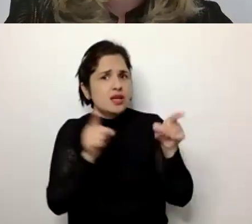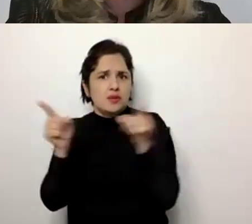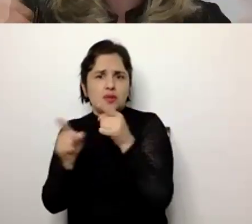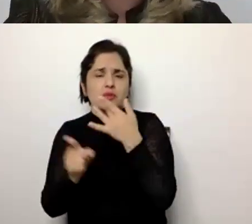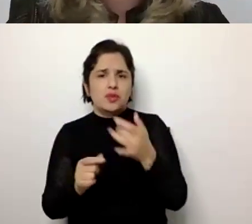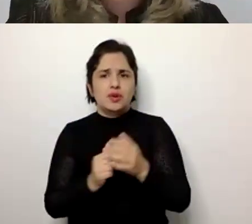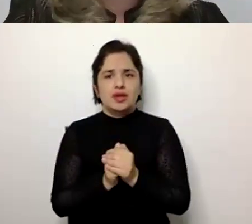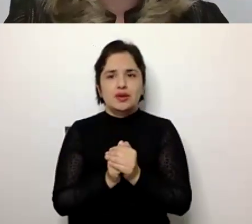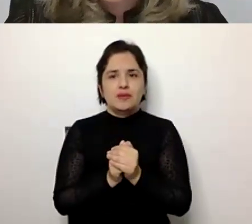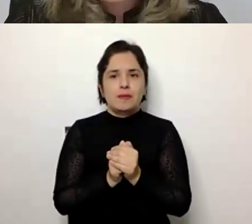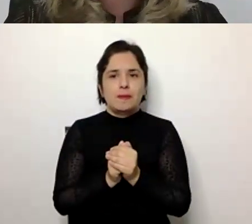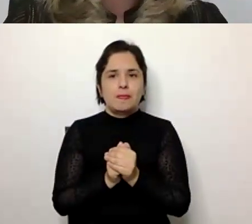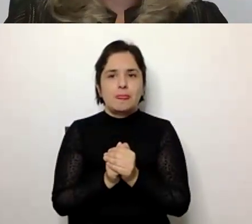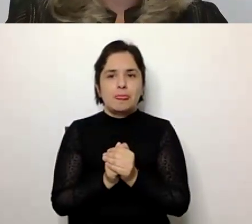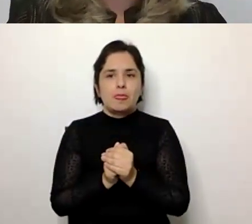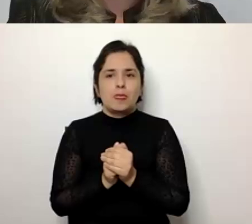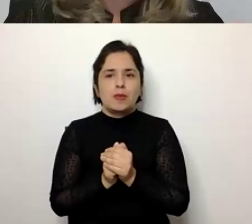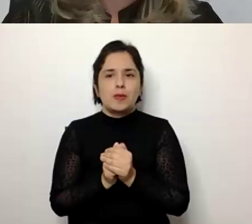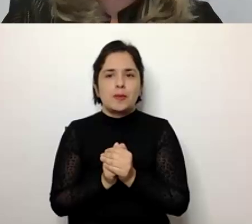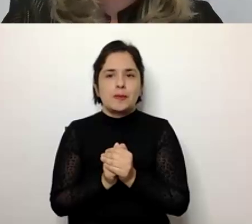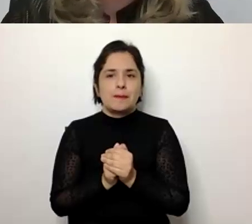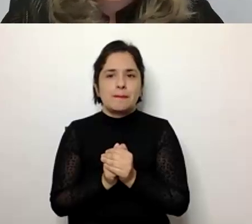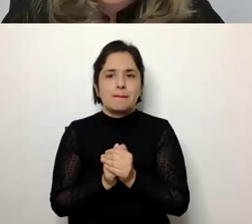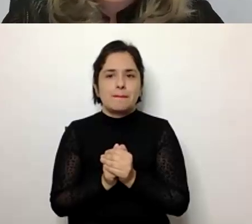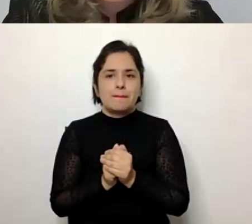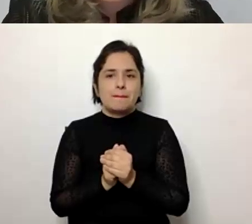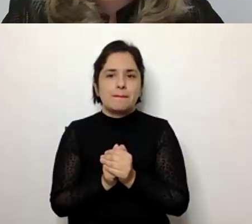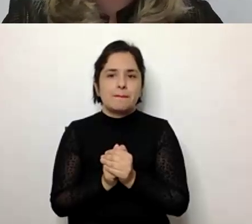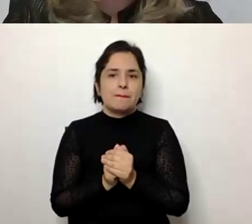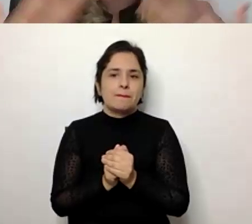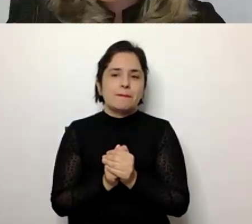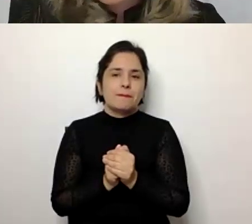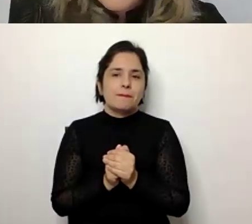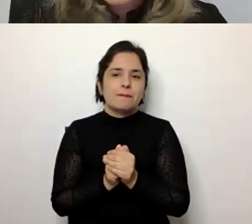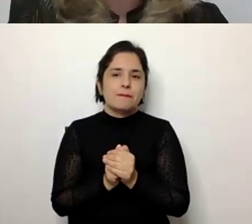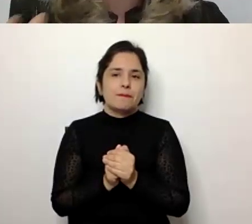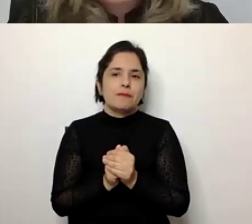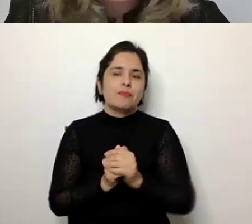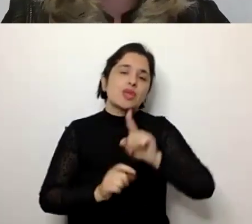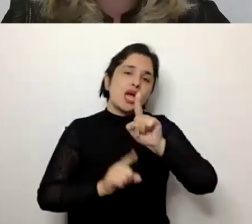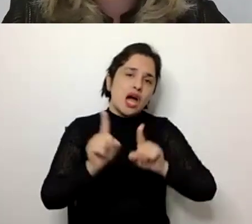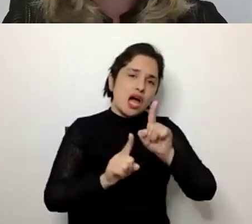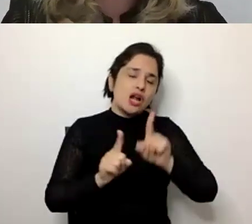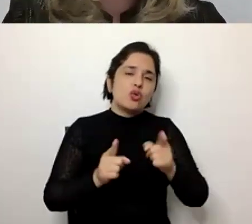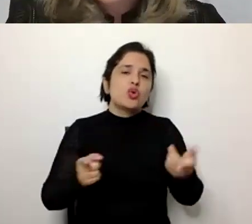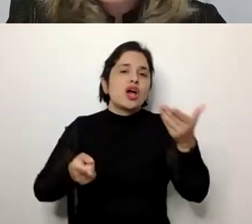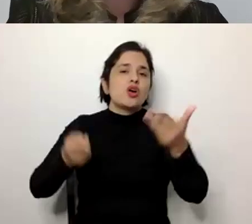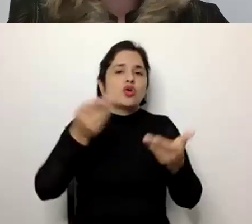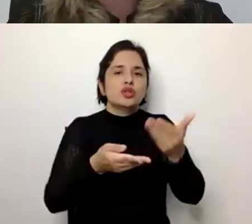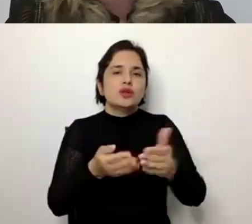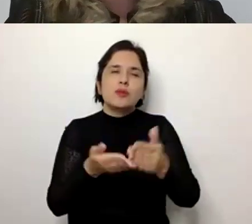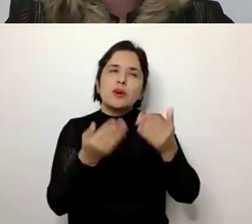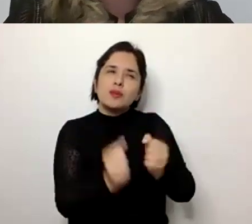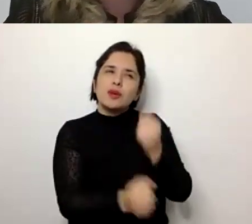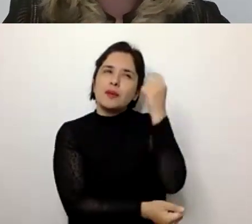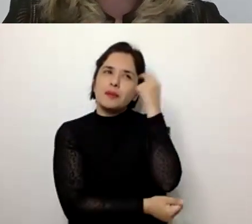não dá para a gente se estender muito, mas eu não poderia deixar de dar algumas contribuições para a gente pensar